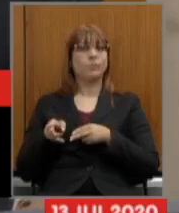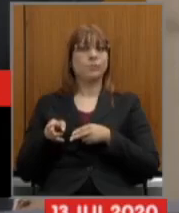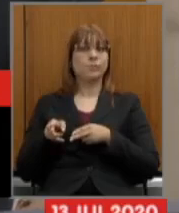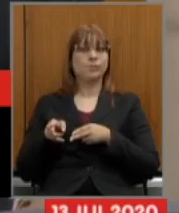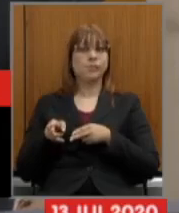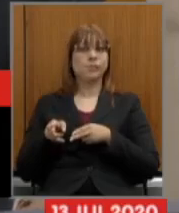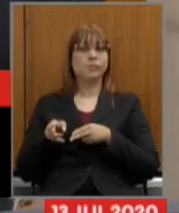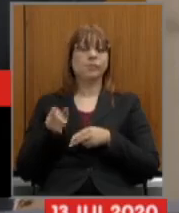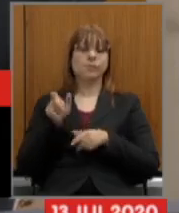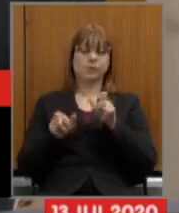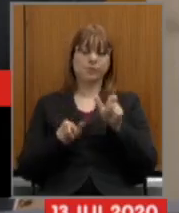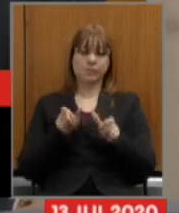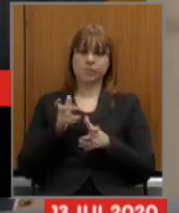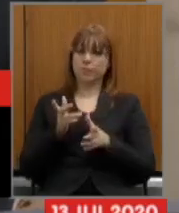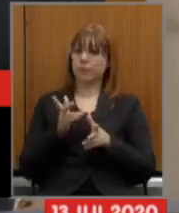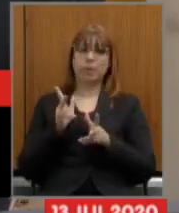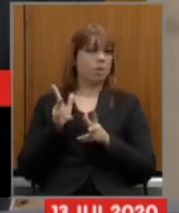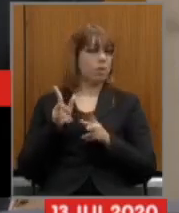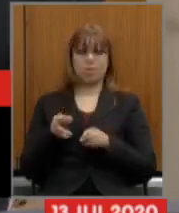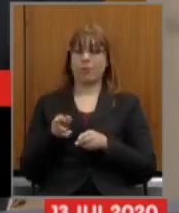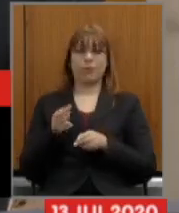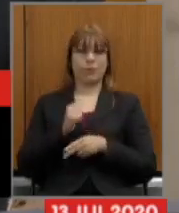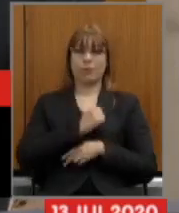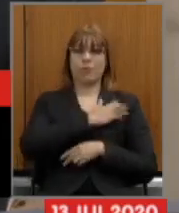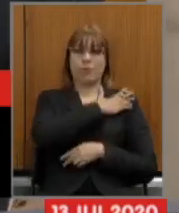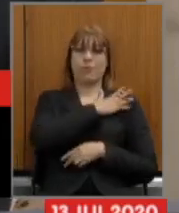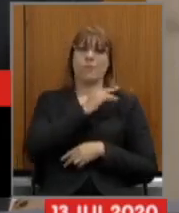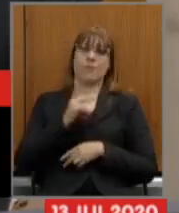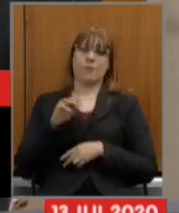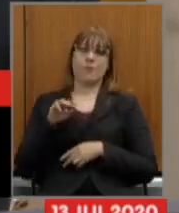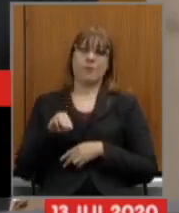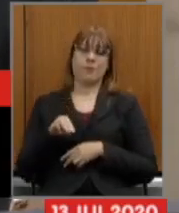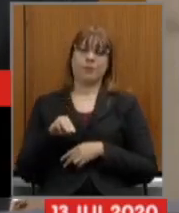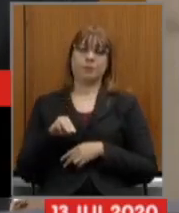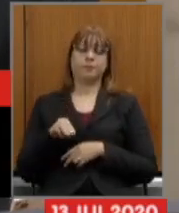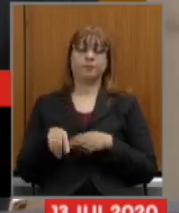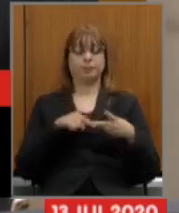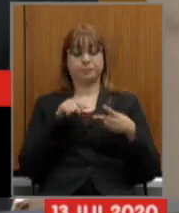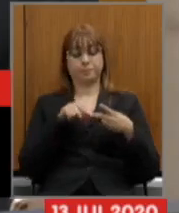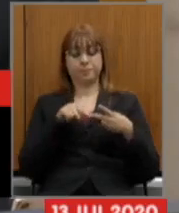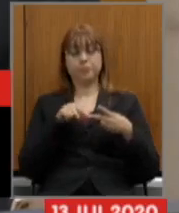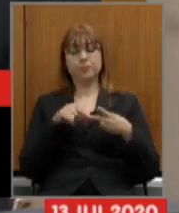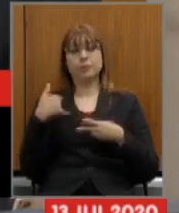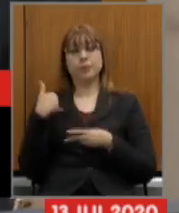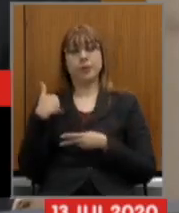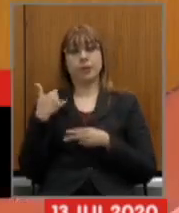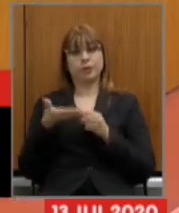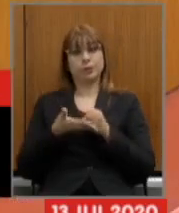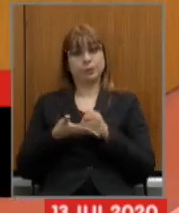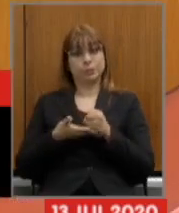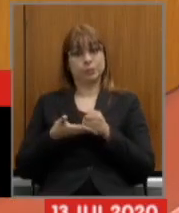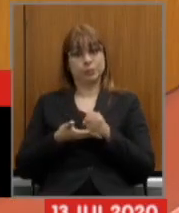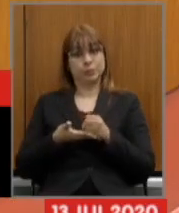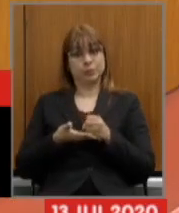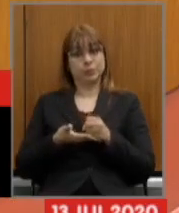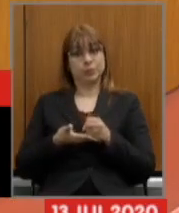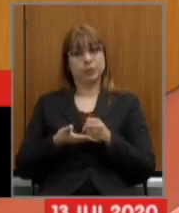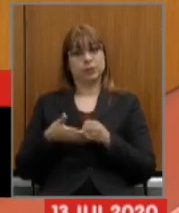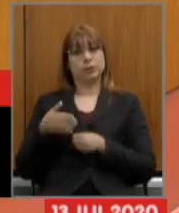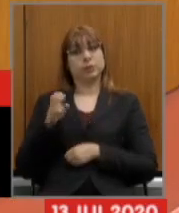militares que a idade mínima é 55 anos